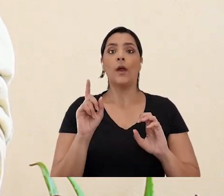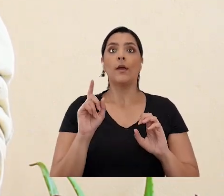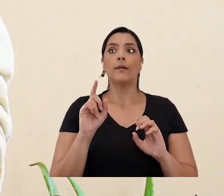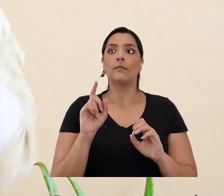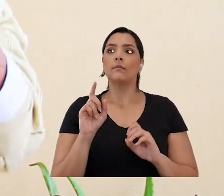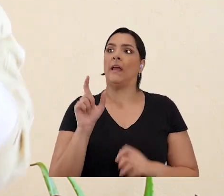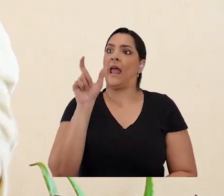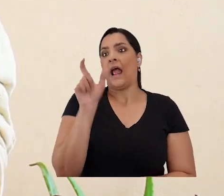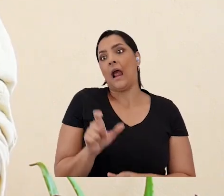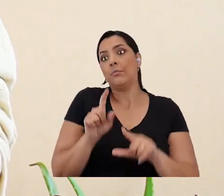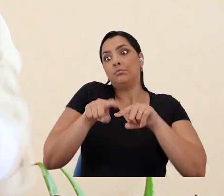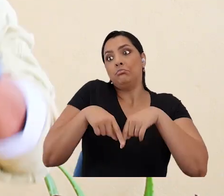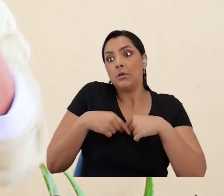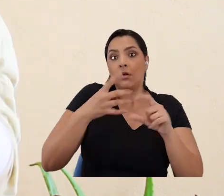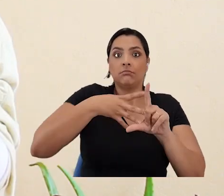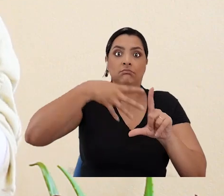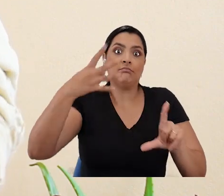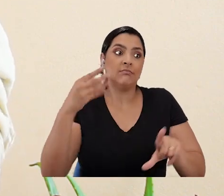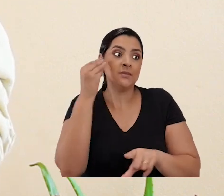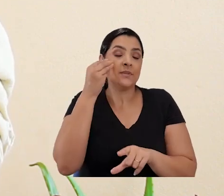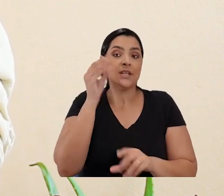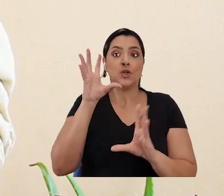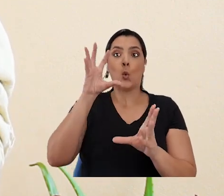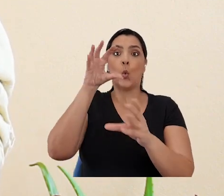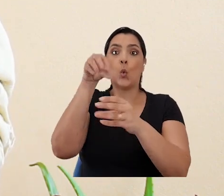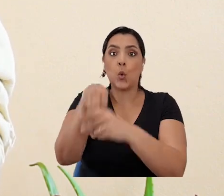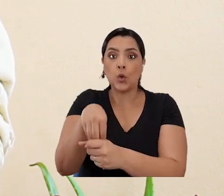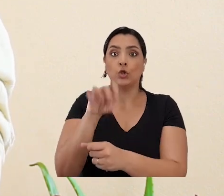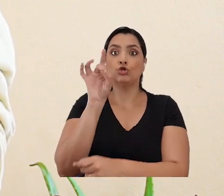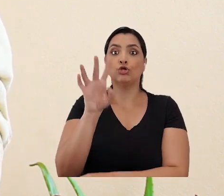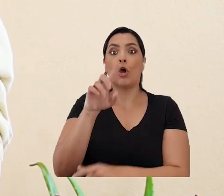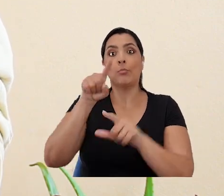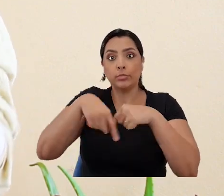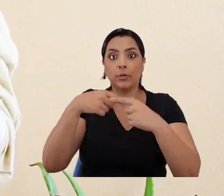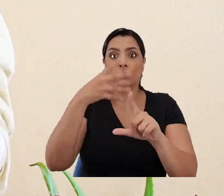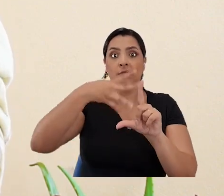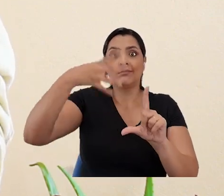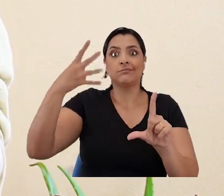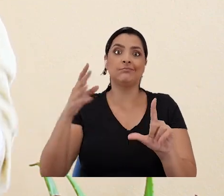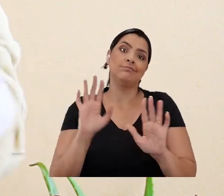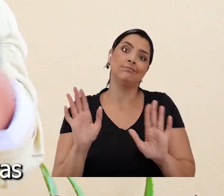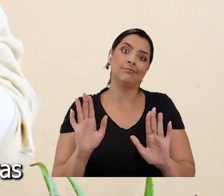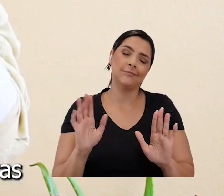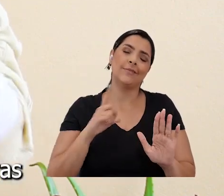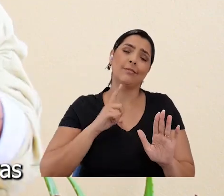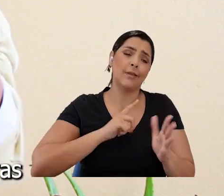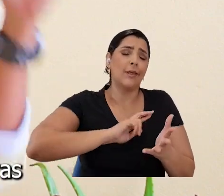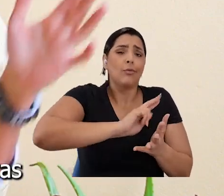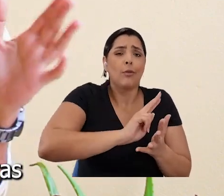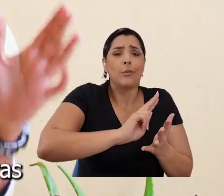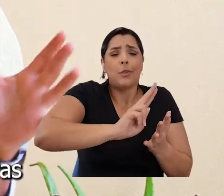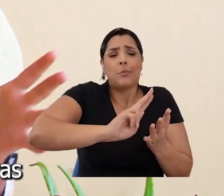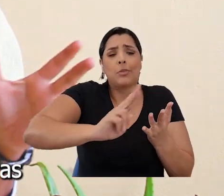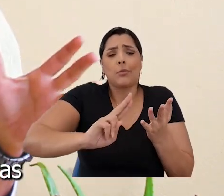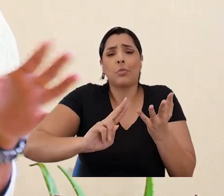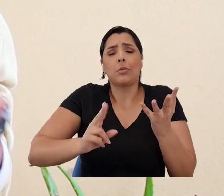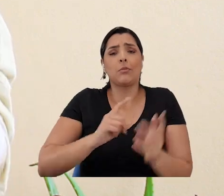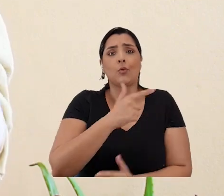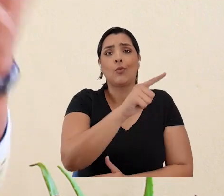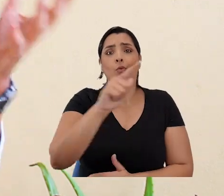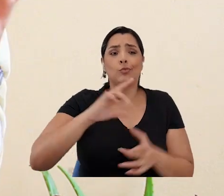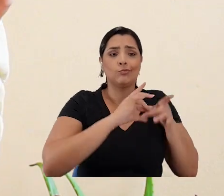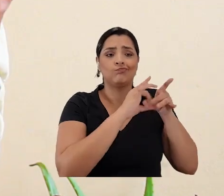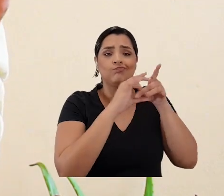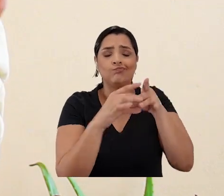aquilo que define totalmente a experiência da vida daquela pessoa, né, daquele sujeito. Enfim, a pode dar muitas nomenclaturas